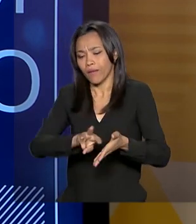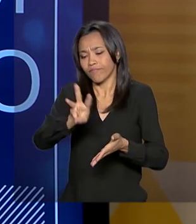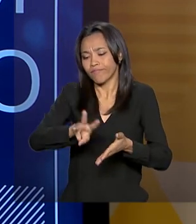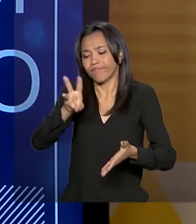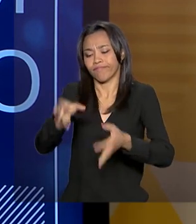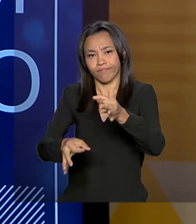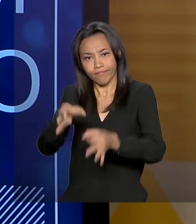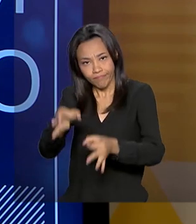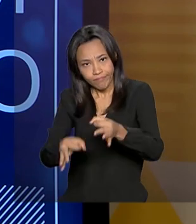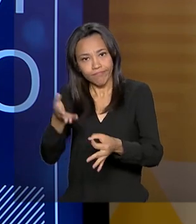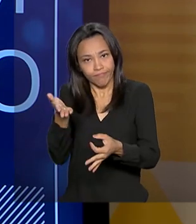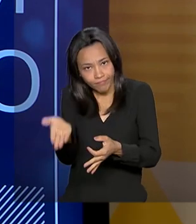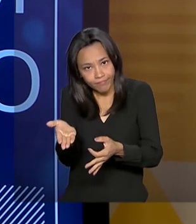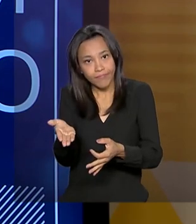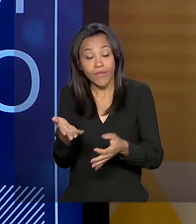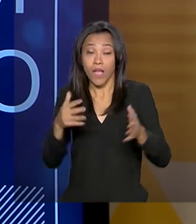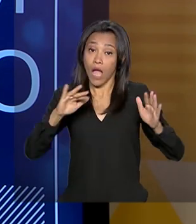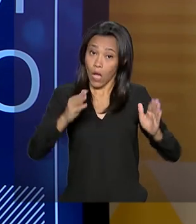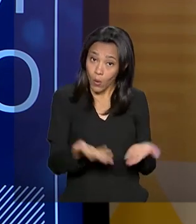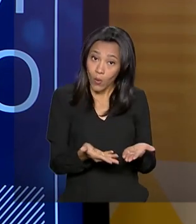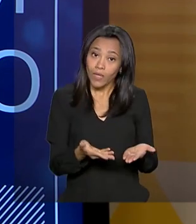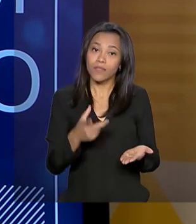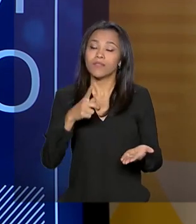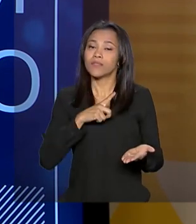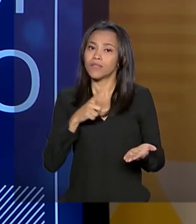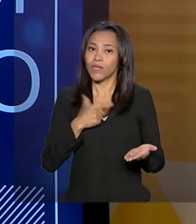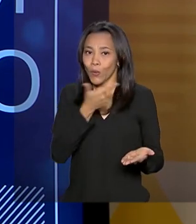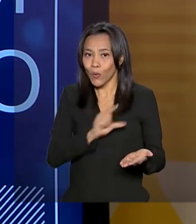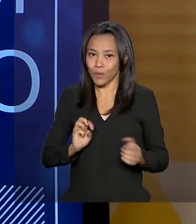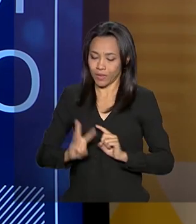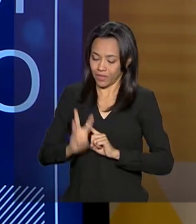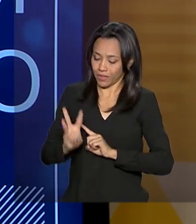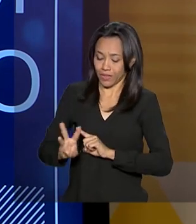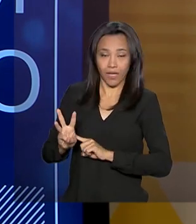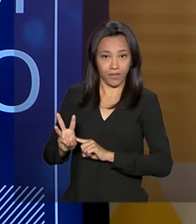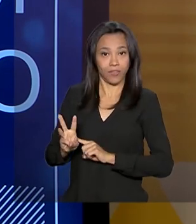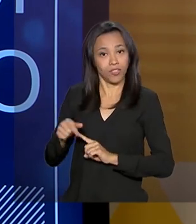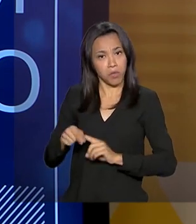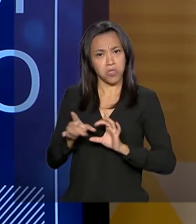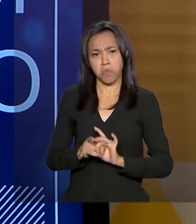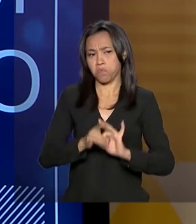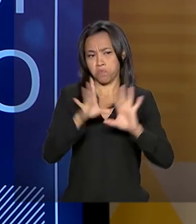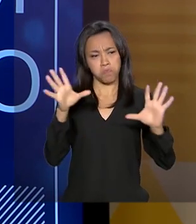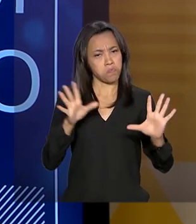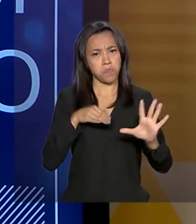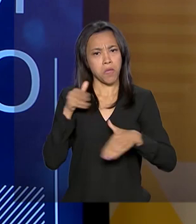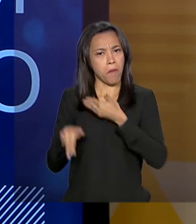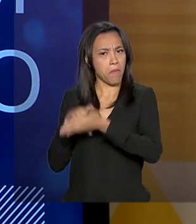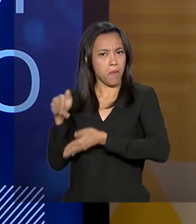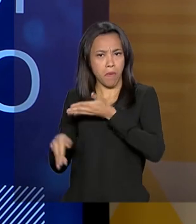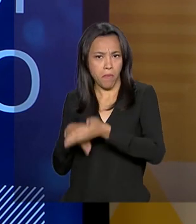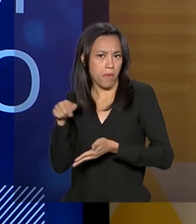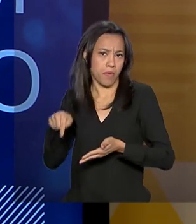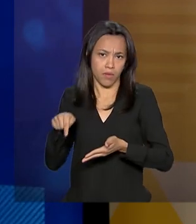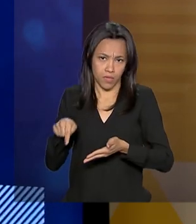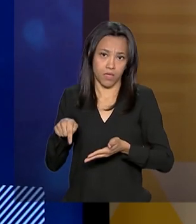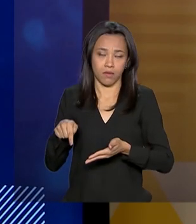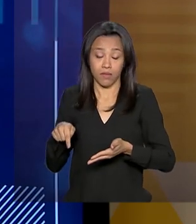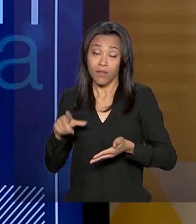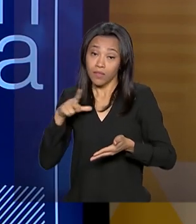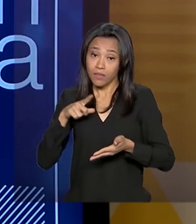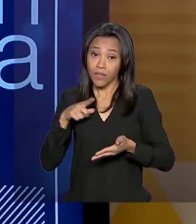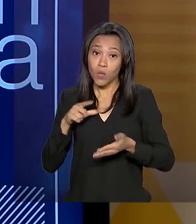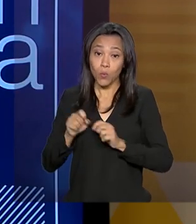eletrônico, PJE. Pois agora o consumidor.gov vai estar lá disponível para quem quiser utilizar. Então, vai ter um